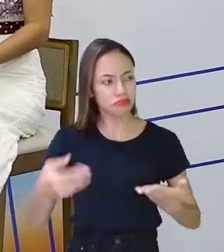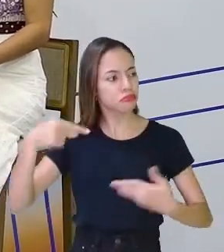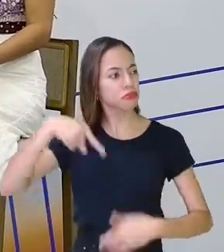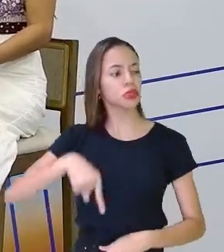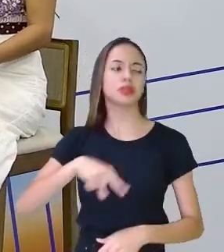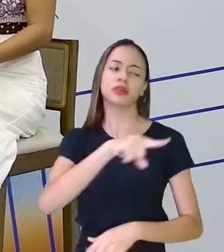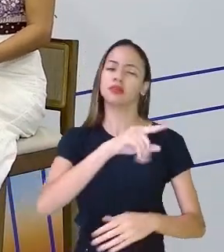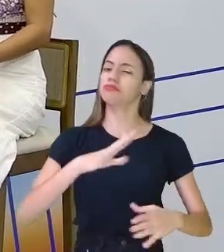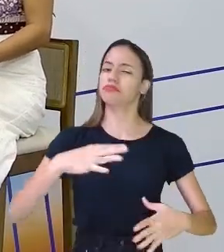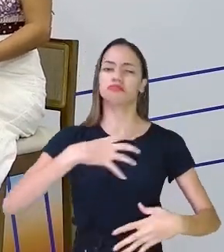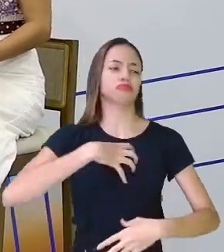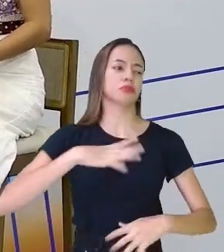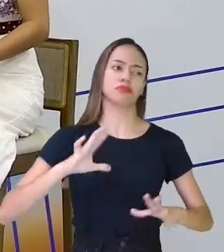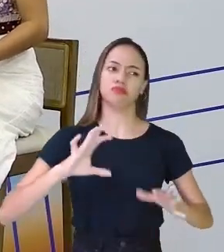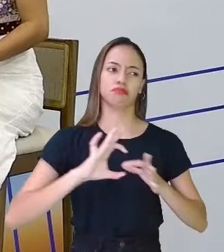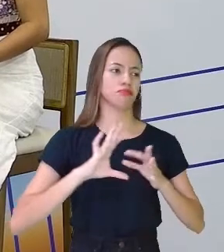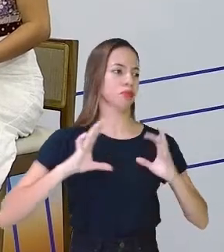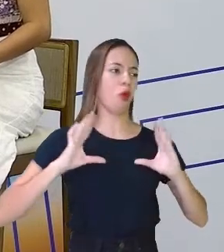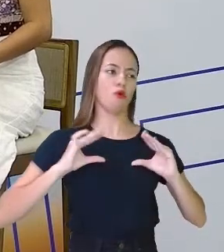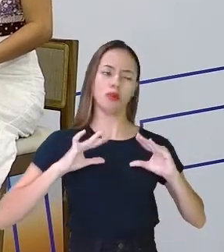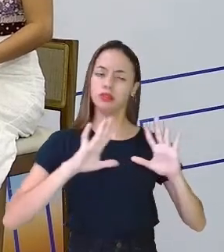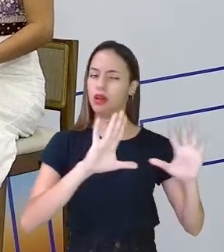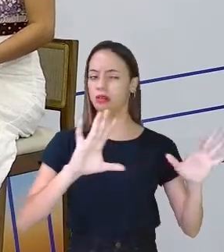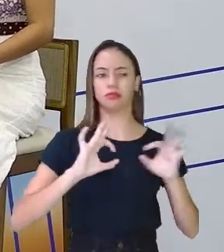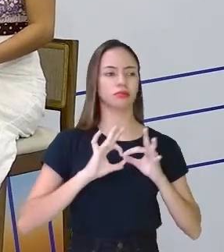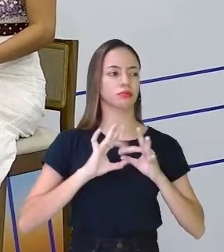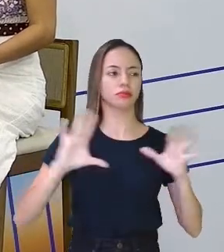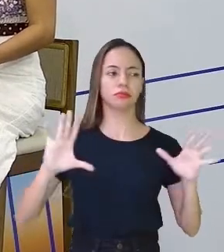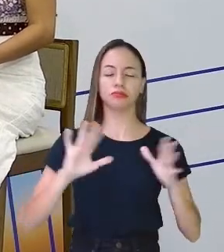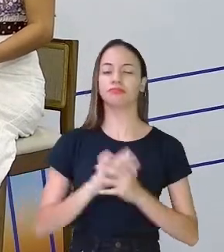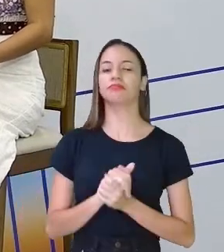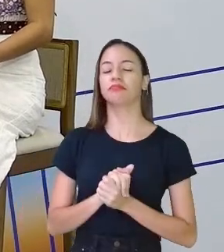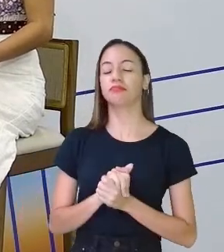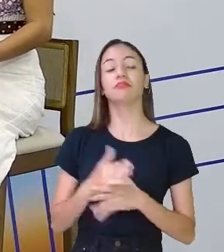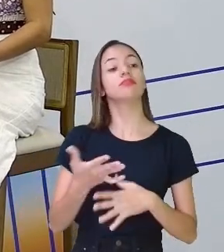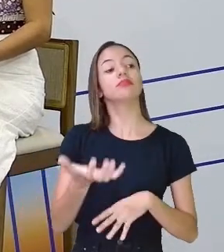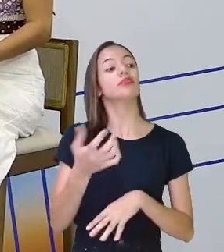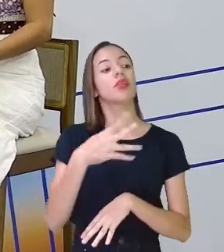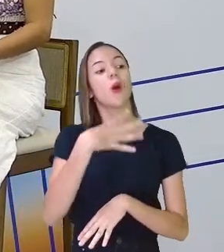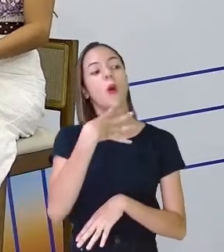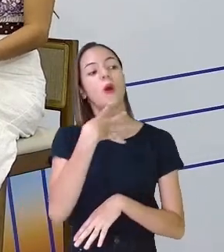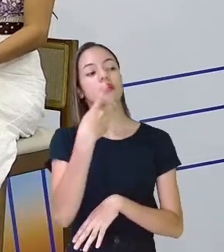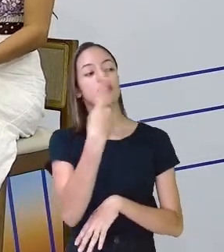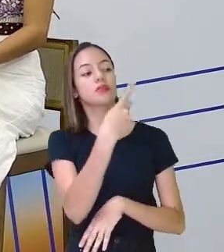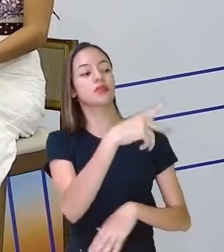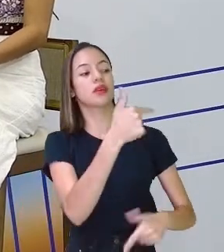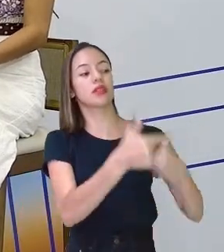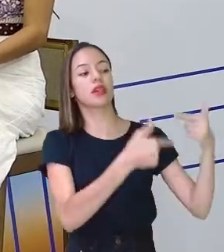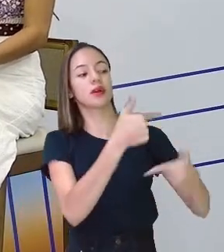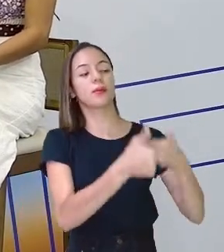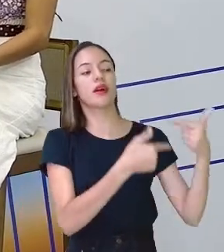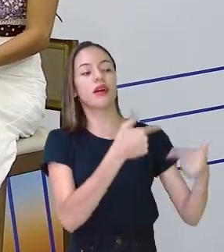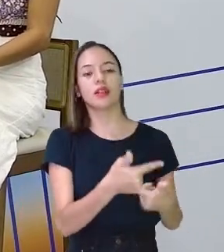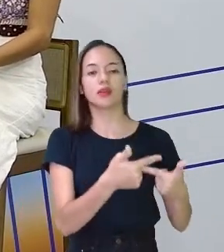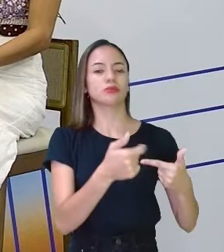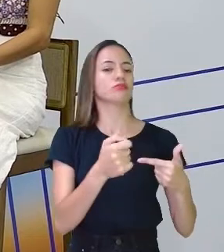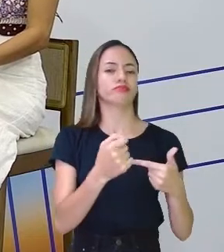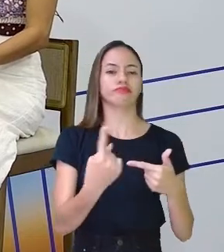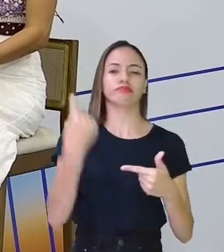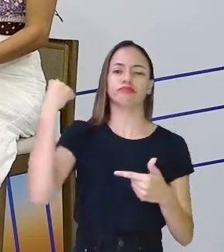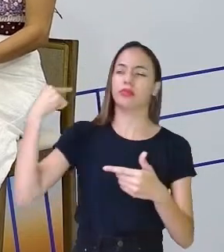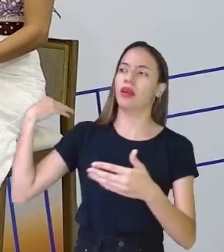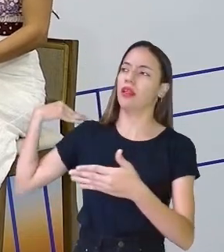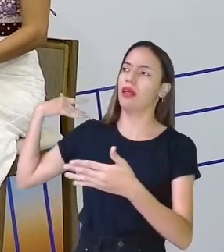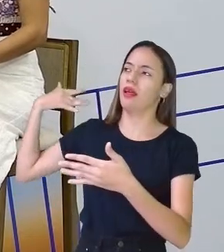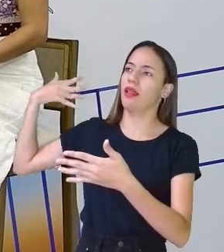viu? Fique à vontade. E a gente queria conhecer um pouquinho aí do trabalho que o senhor tem realizado desde o começo aí.